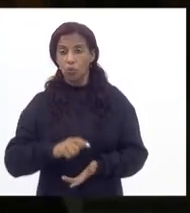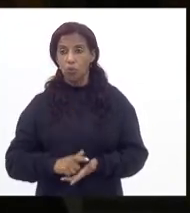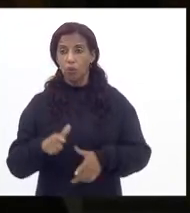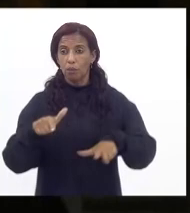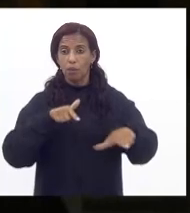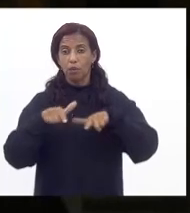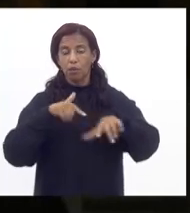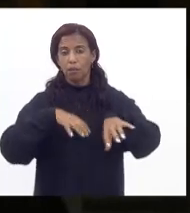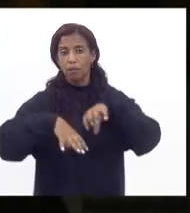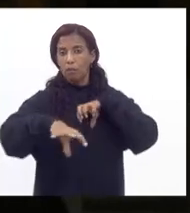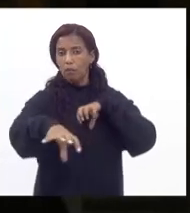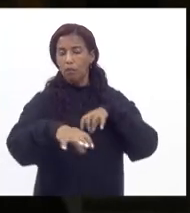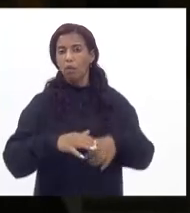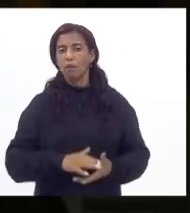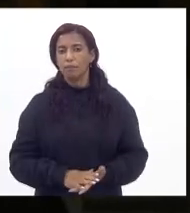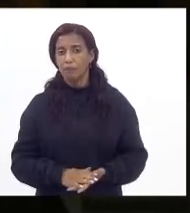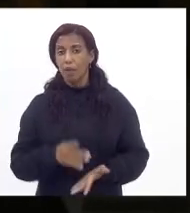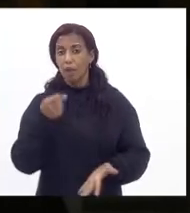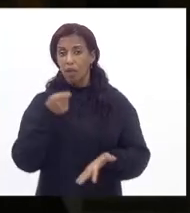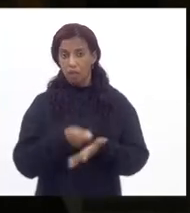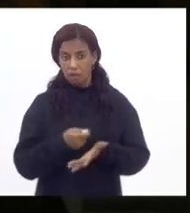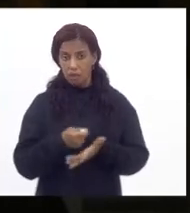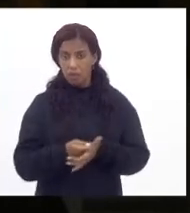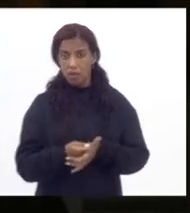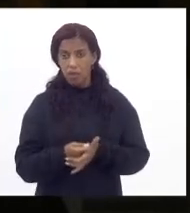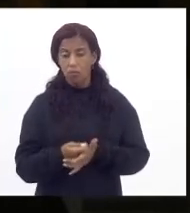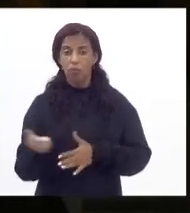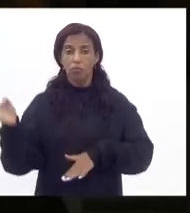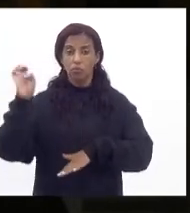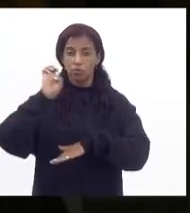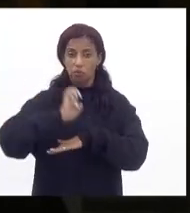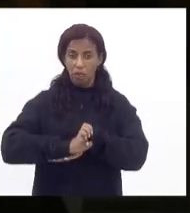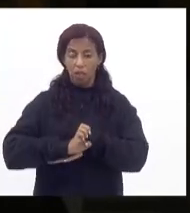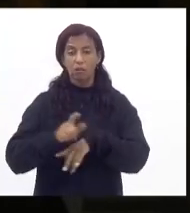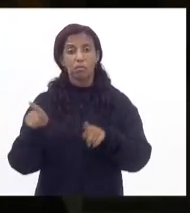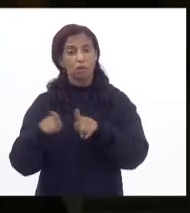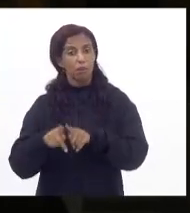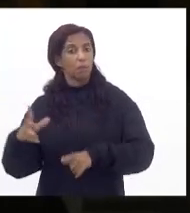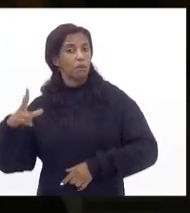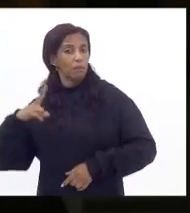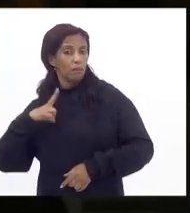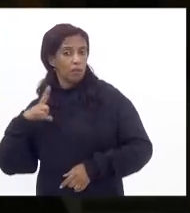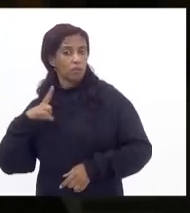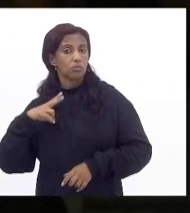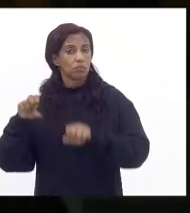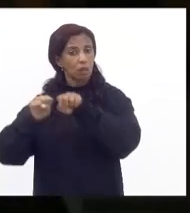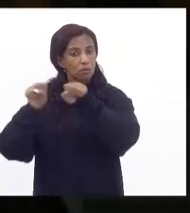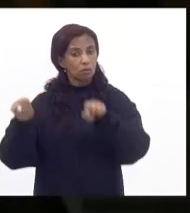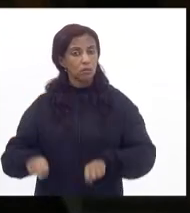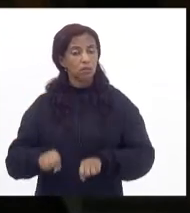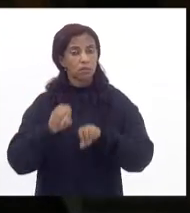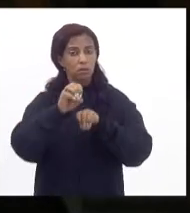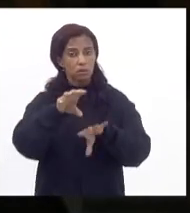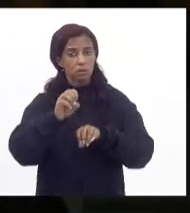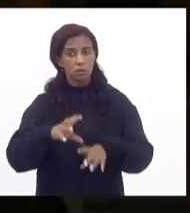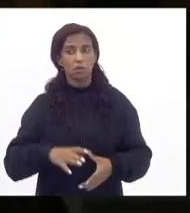trabalho remoto pelo ensino remoto na rede estadual e na rede privada do sistema estadual de ensino